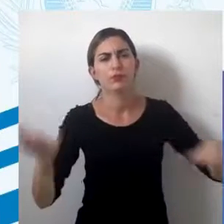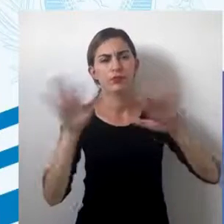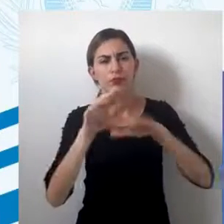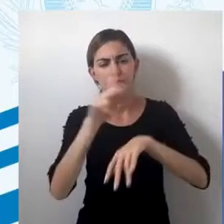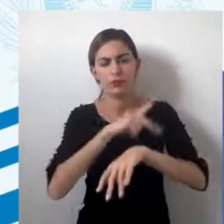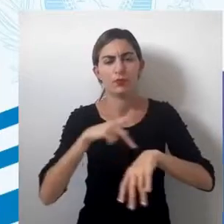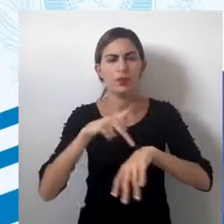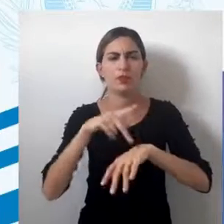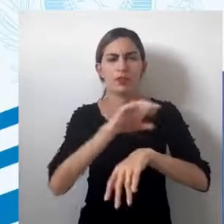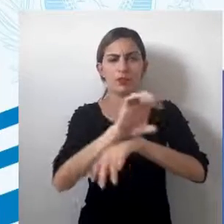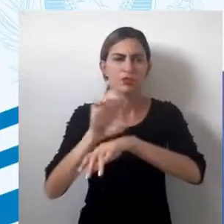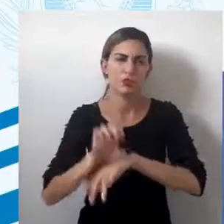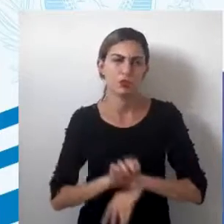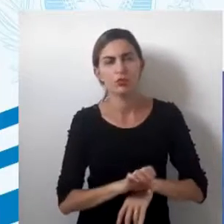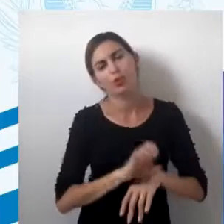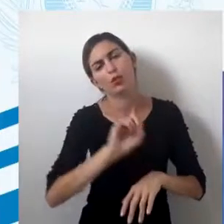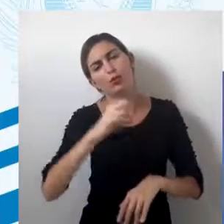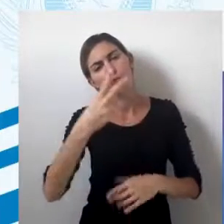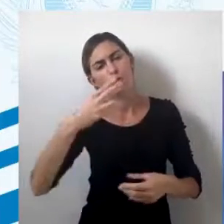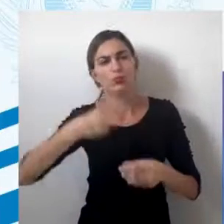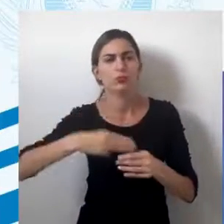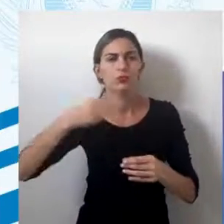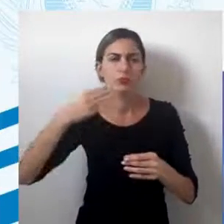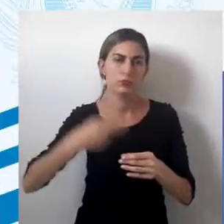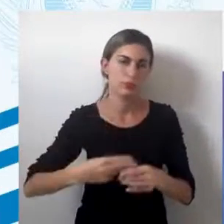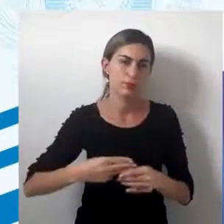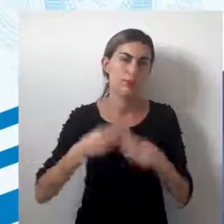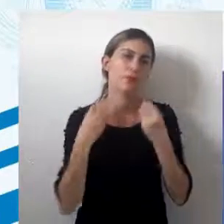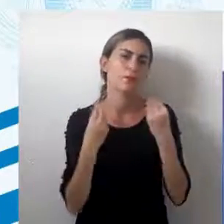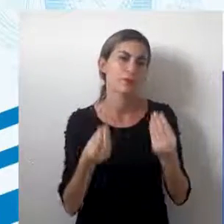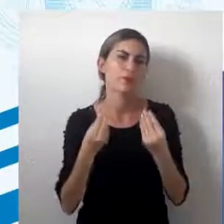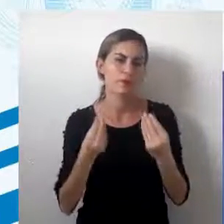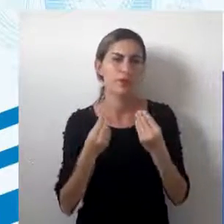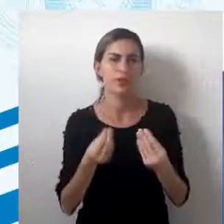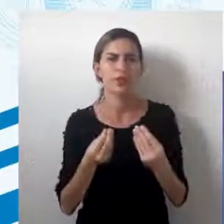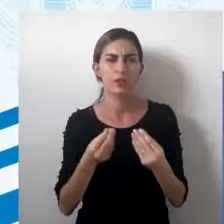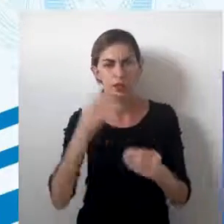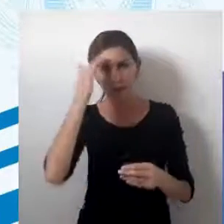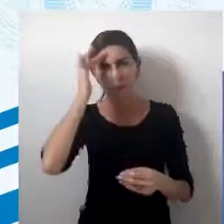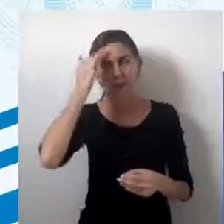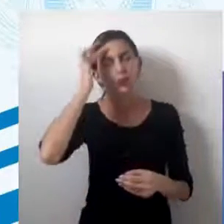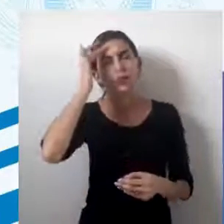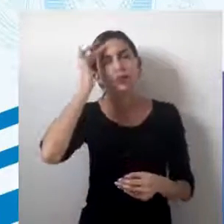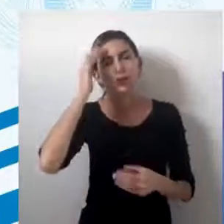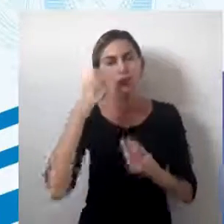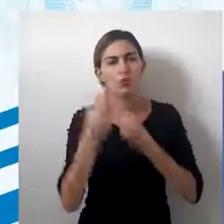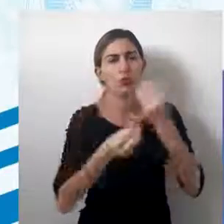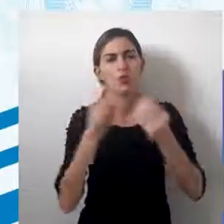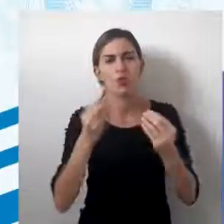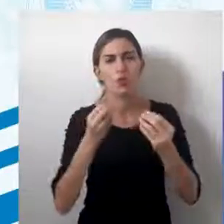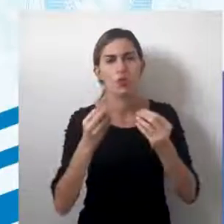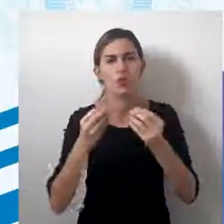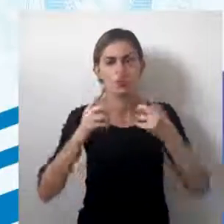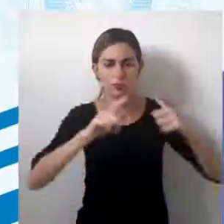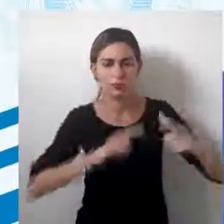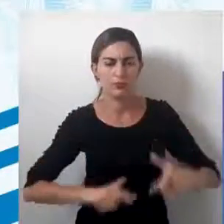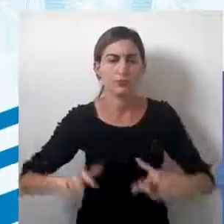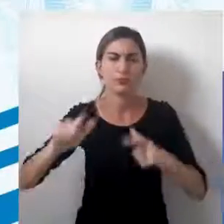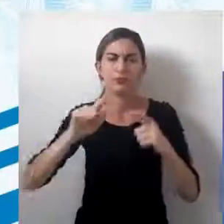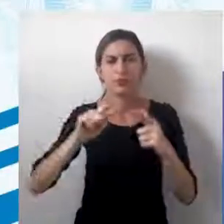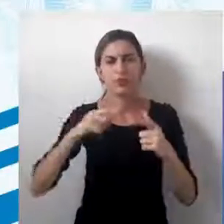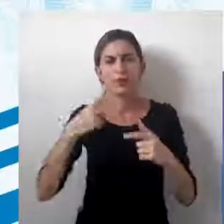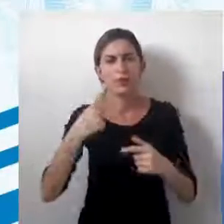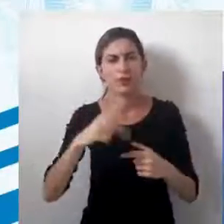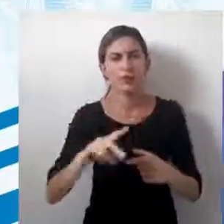de um país, de um estado ou de um município para que seja entendível como a dinâmica daquele espaço